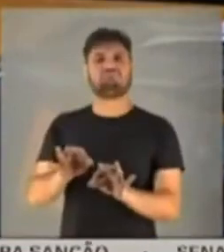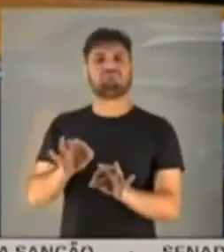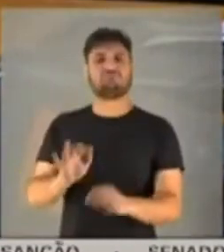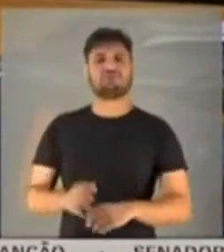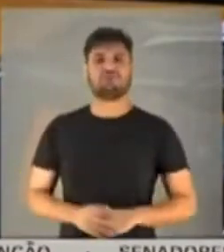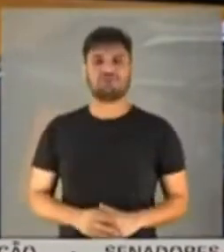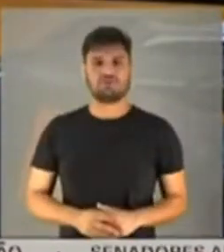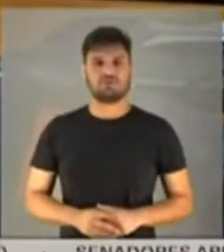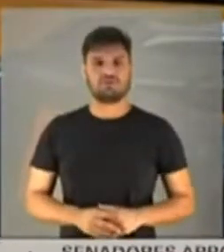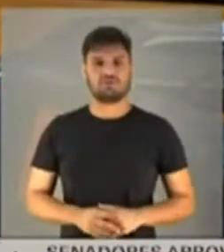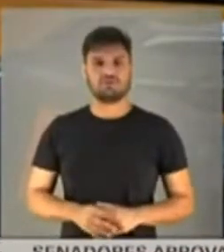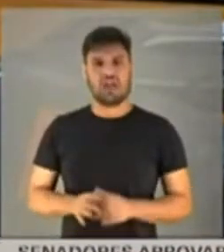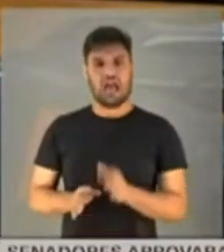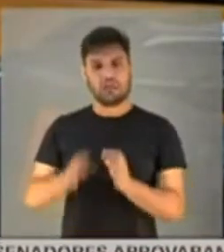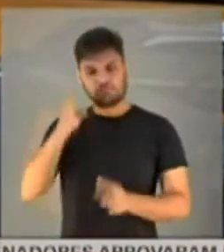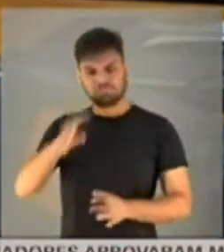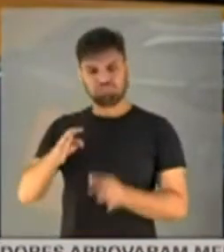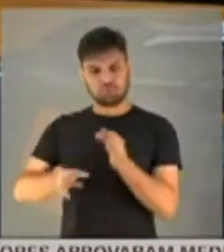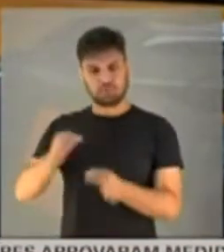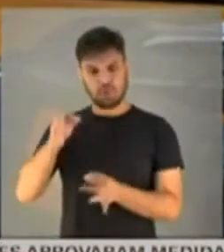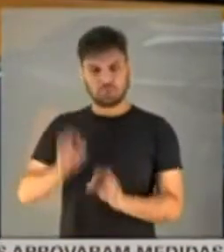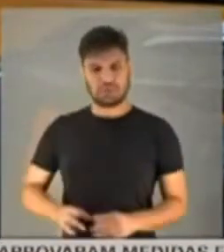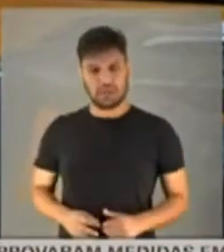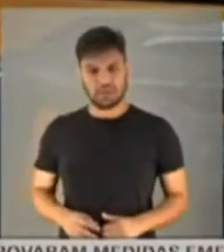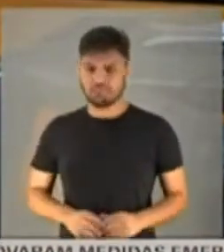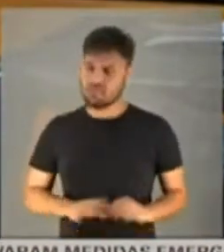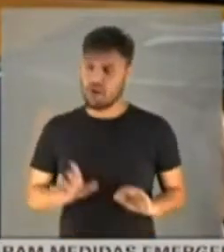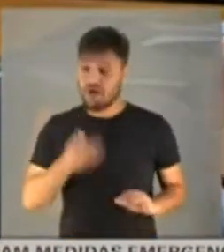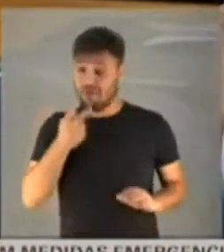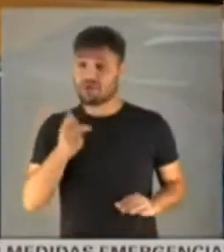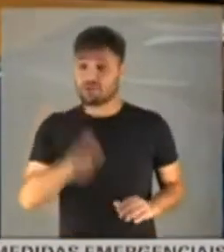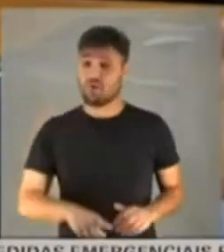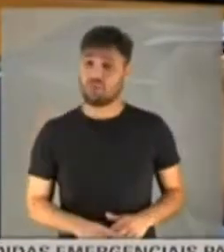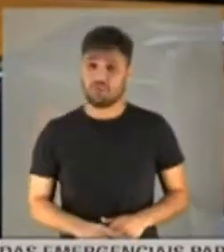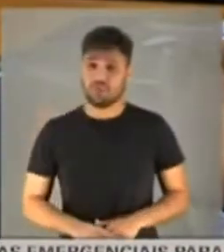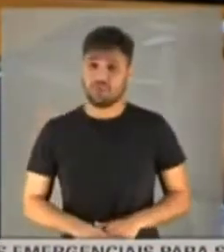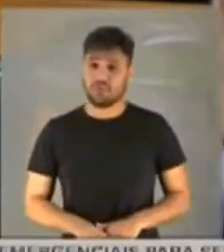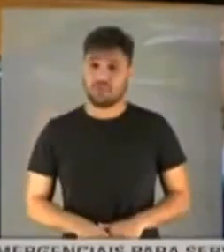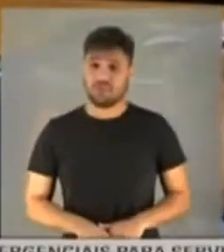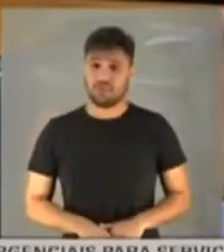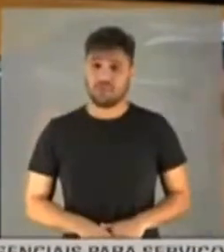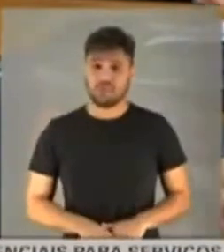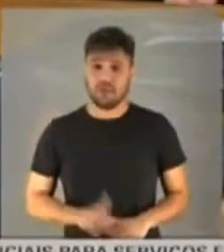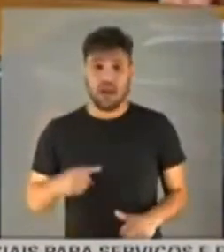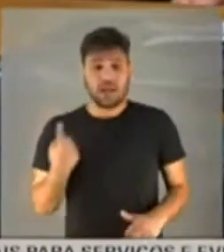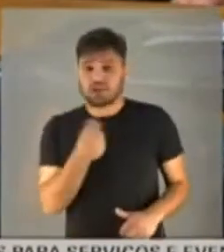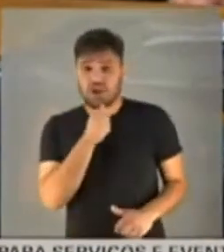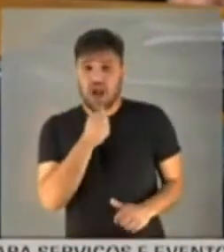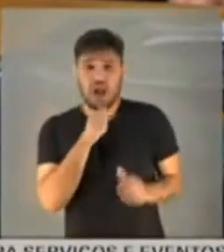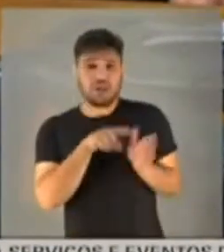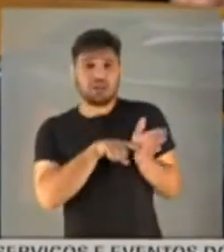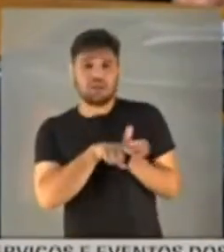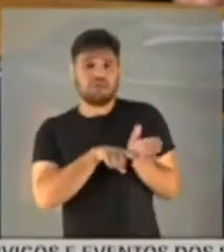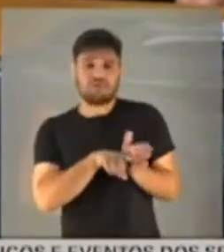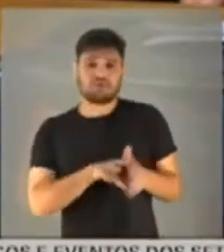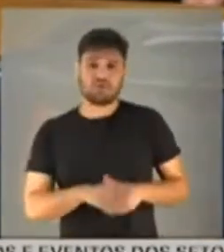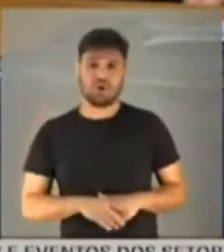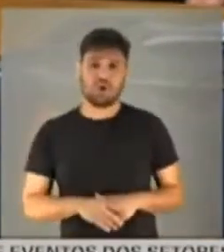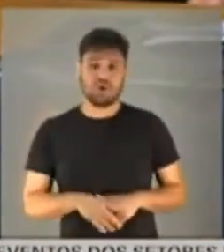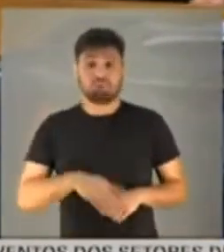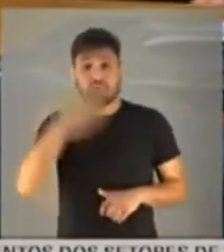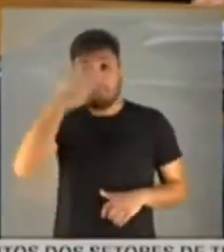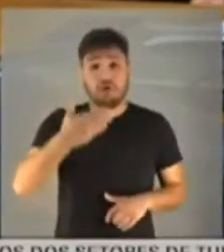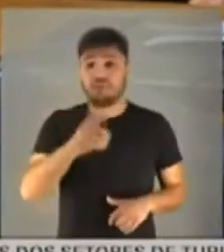relação a esse fato. Repito, nós ainda não apuramos. O que vejo aqui